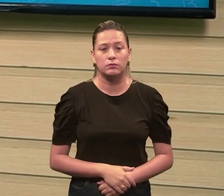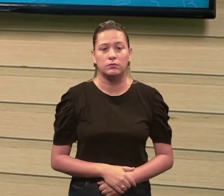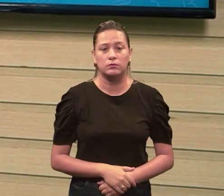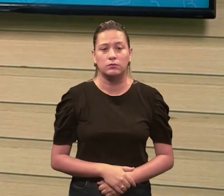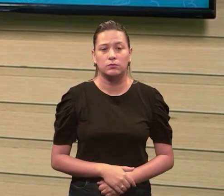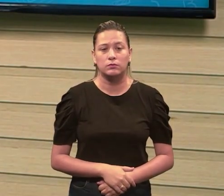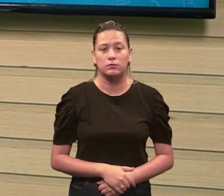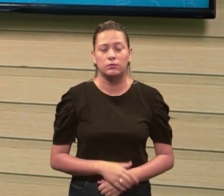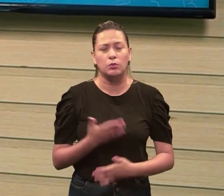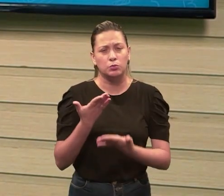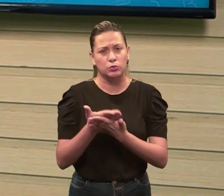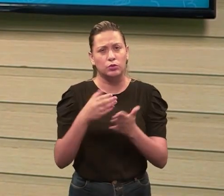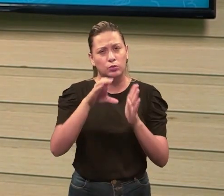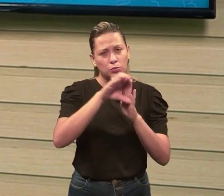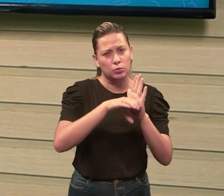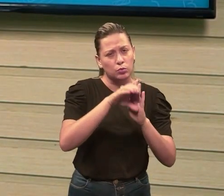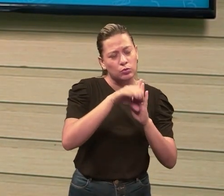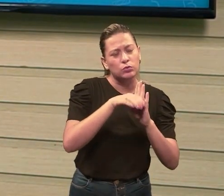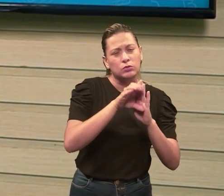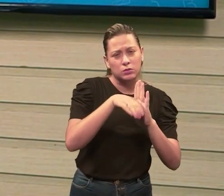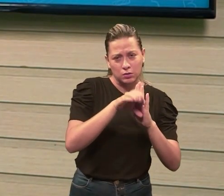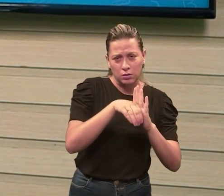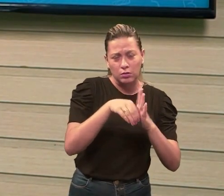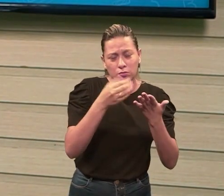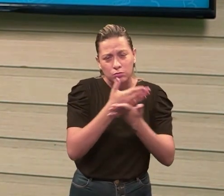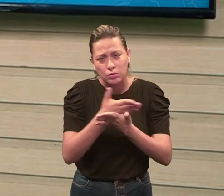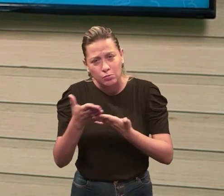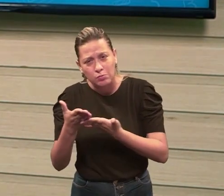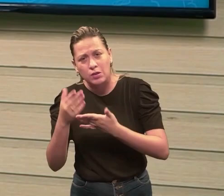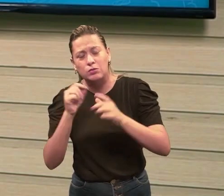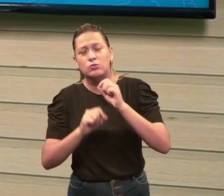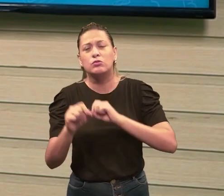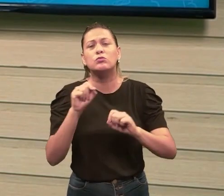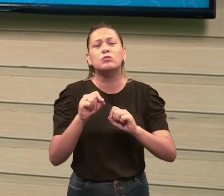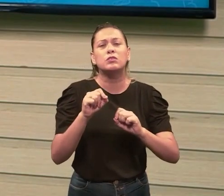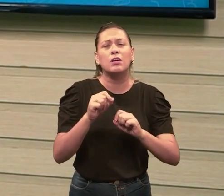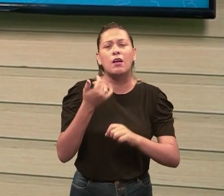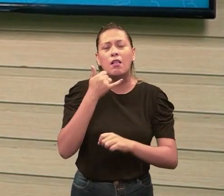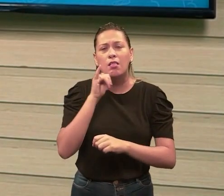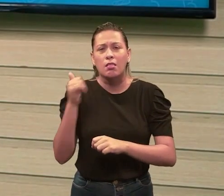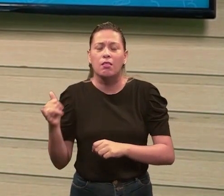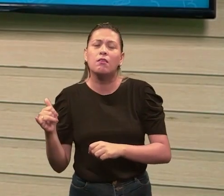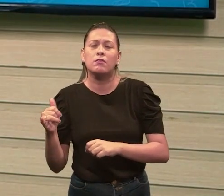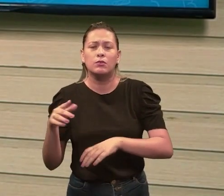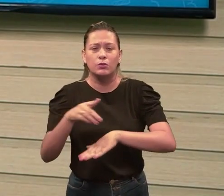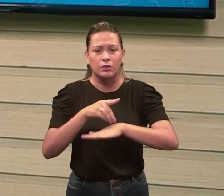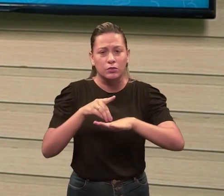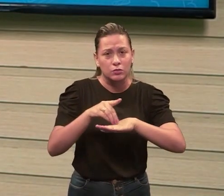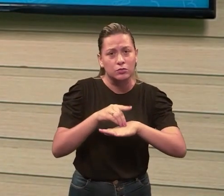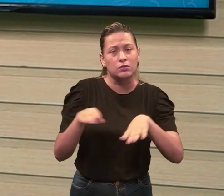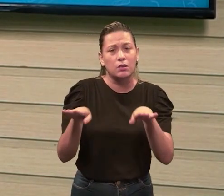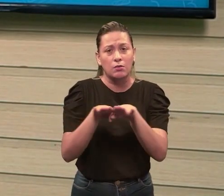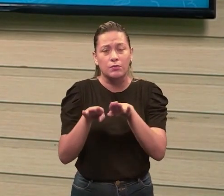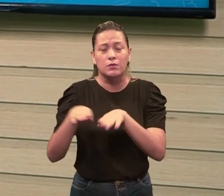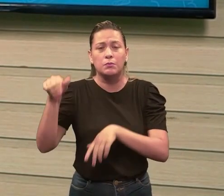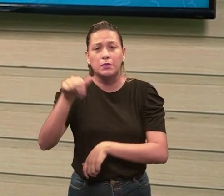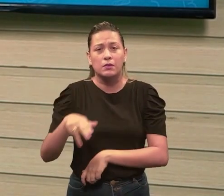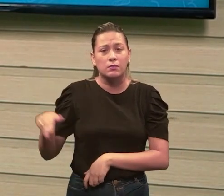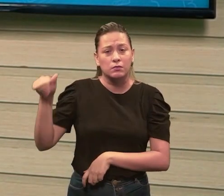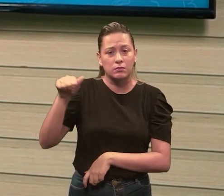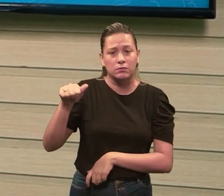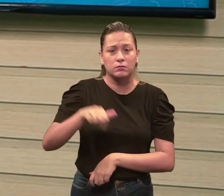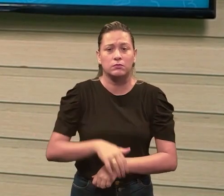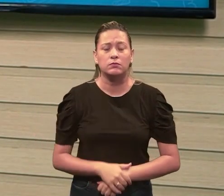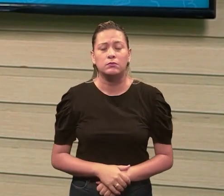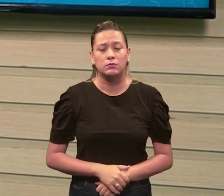os conceitos iniciais de fato do que é a eletrônica digital e o que é a eletrônica analógica e, dessa